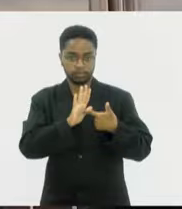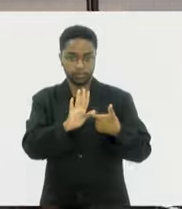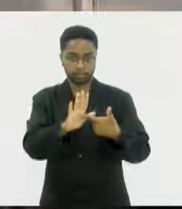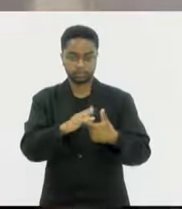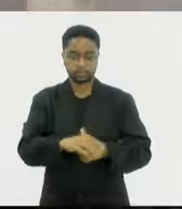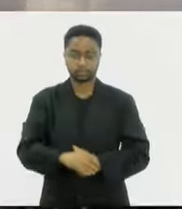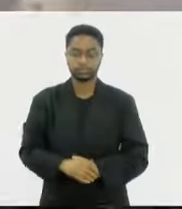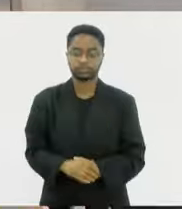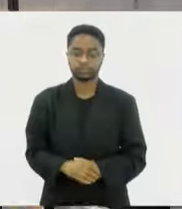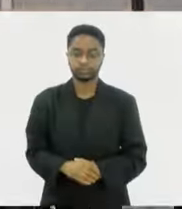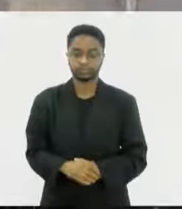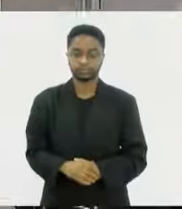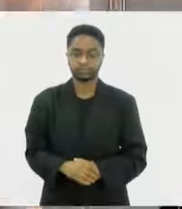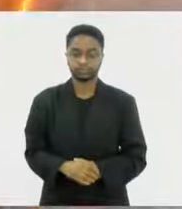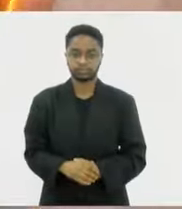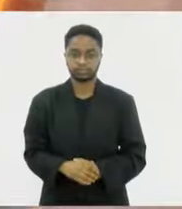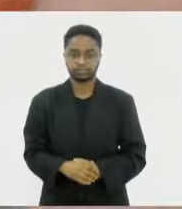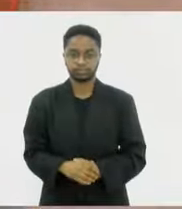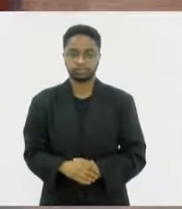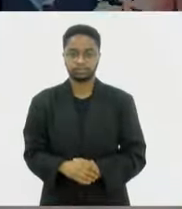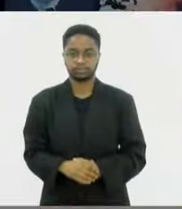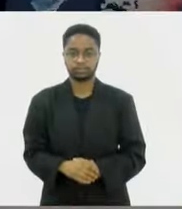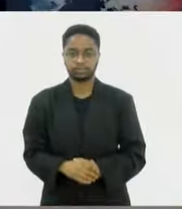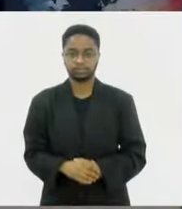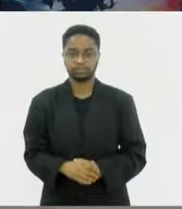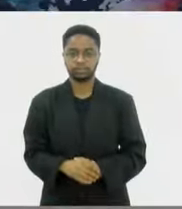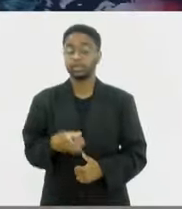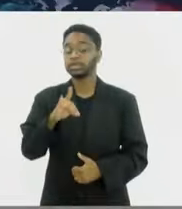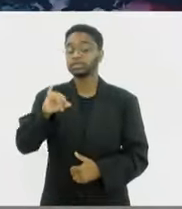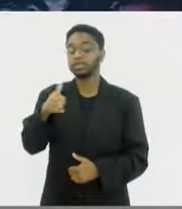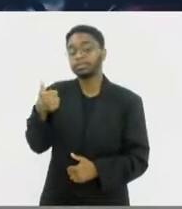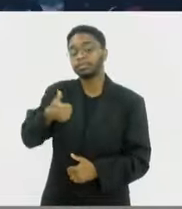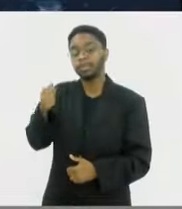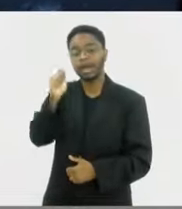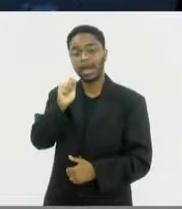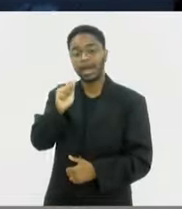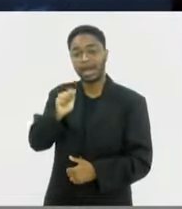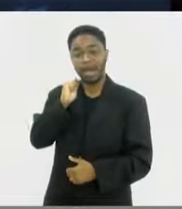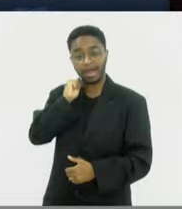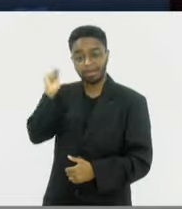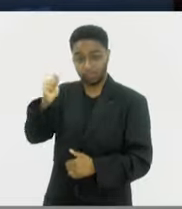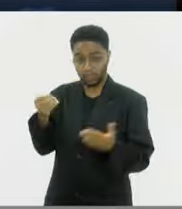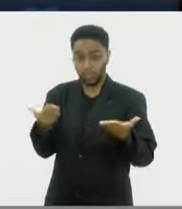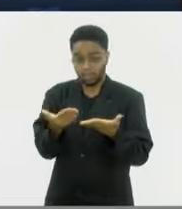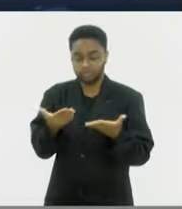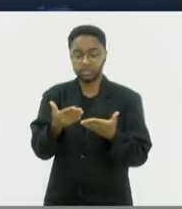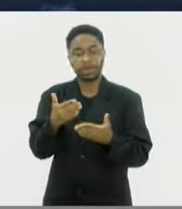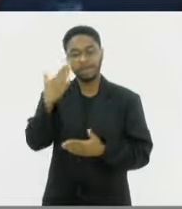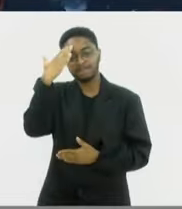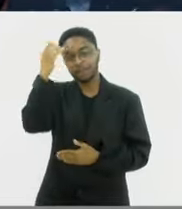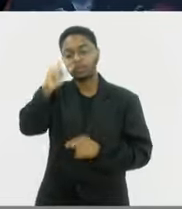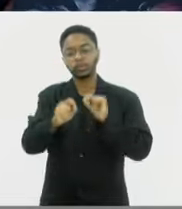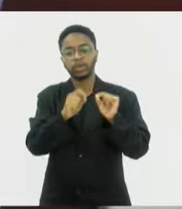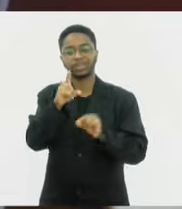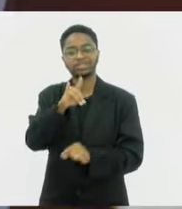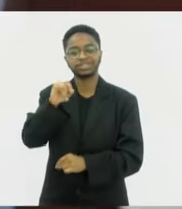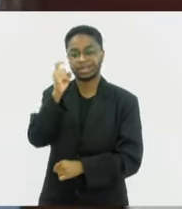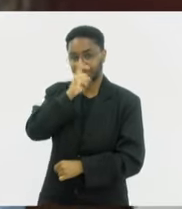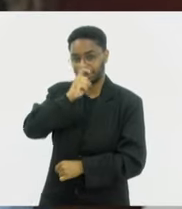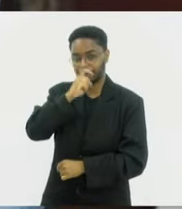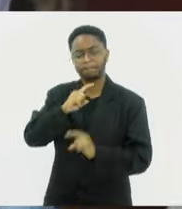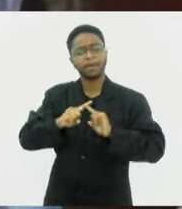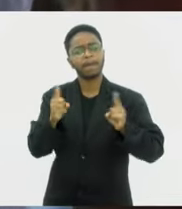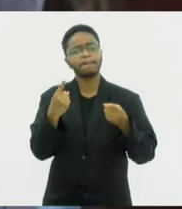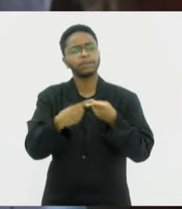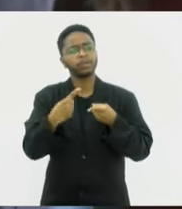-9494. O dia 1º de abril, hoje, é popularmente conhecido como o dia da mentira. Mas por que